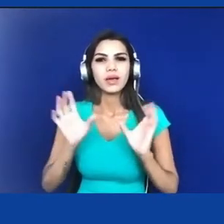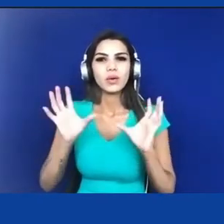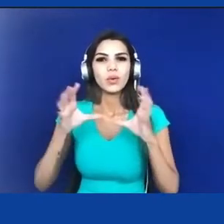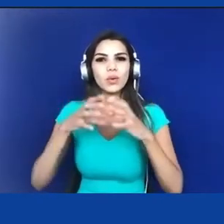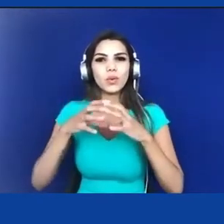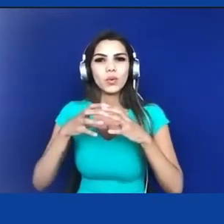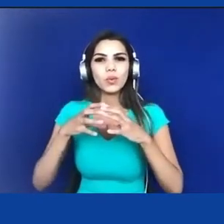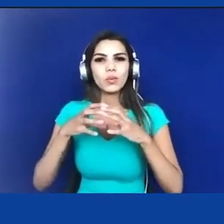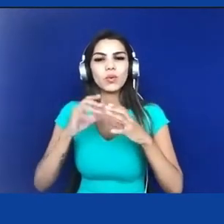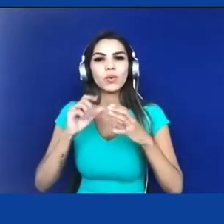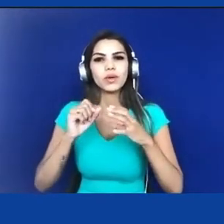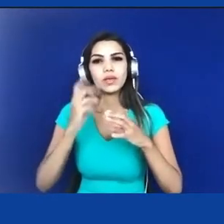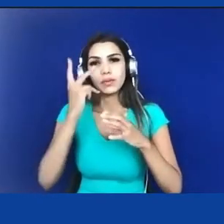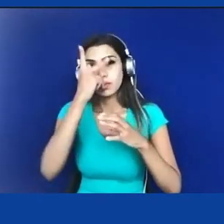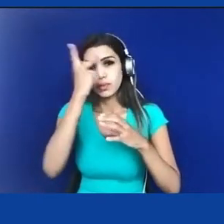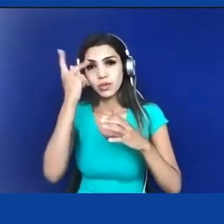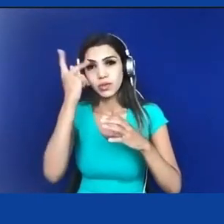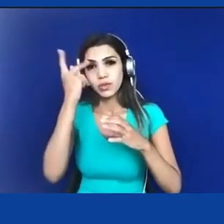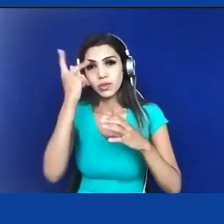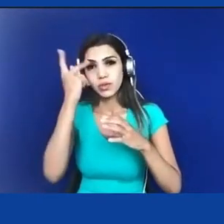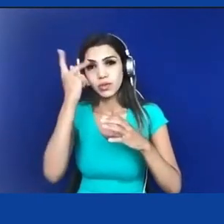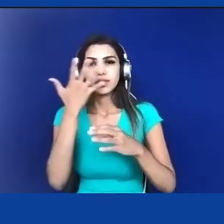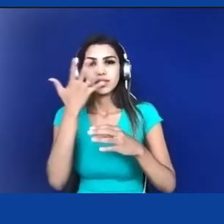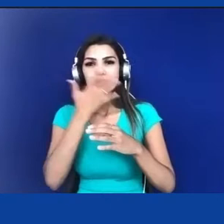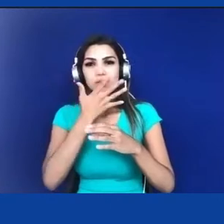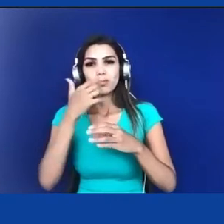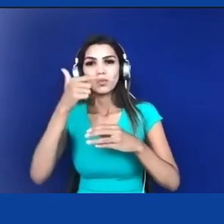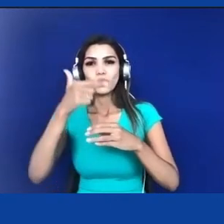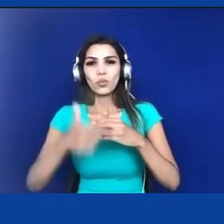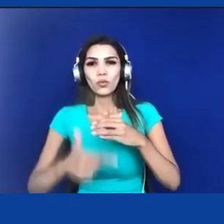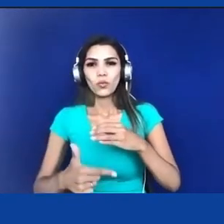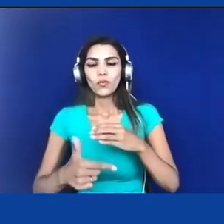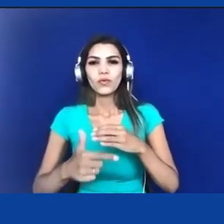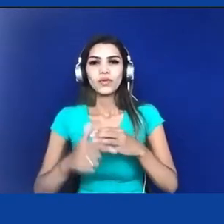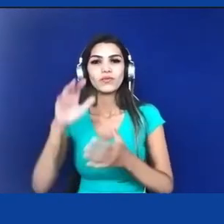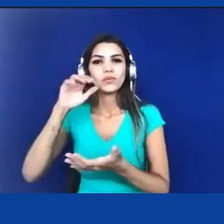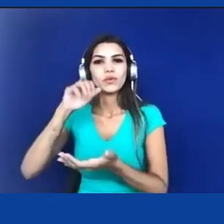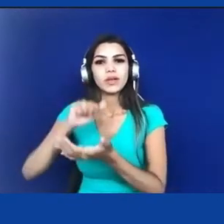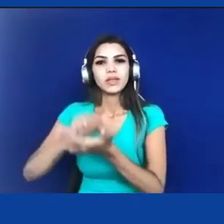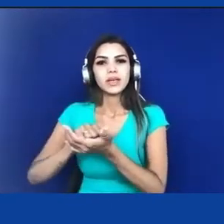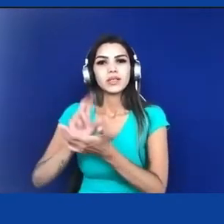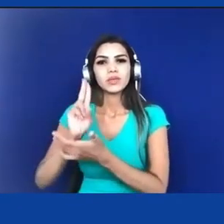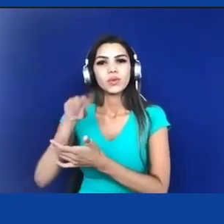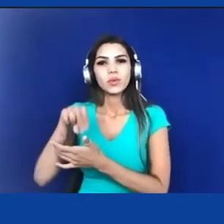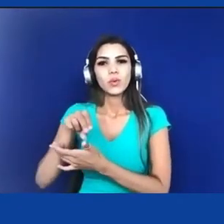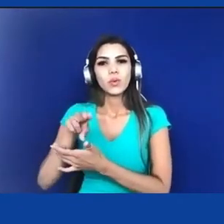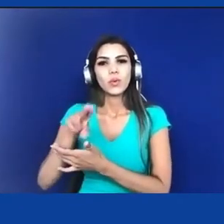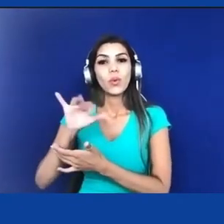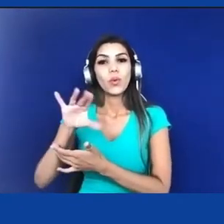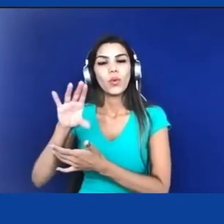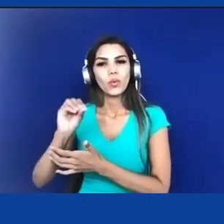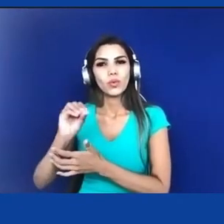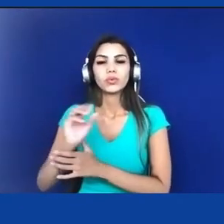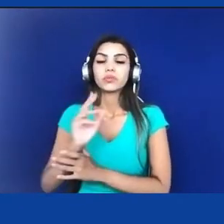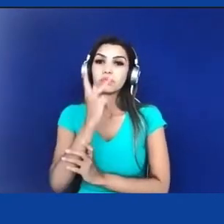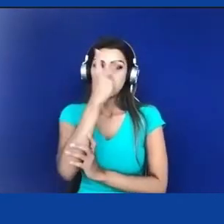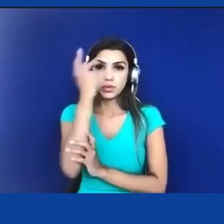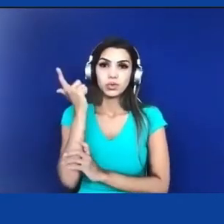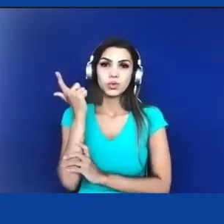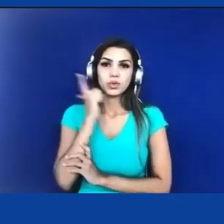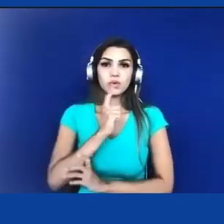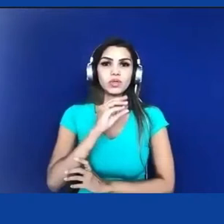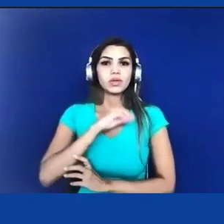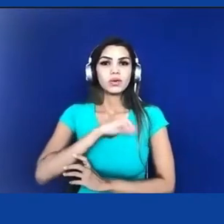do cadastro único. O que aconteceu é que para receber o auxílio emergencial de 600 reais